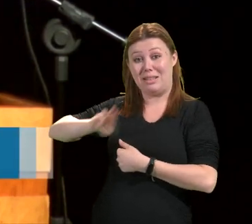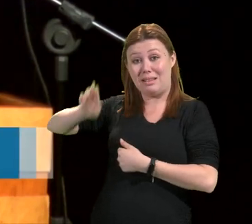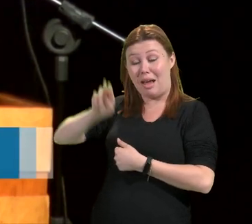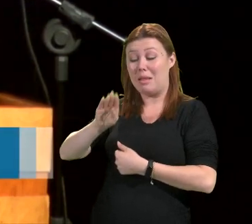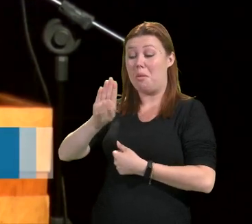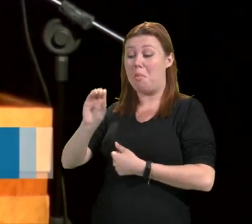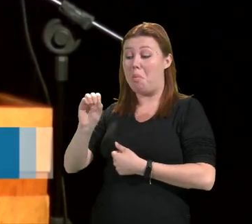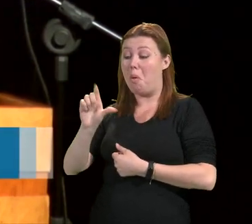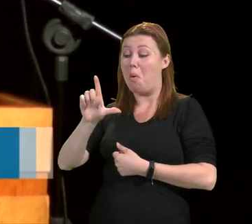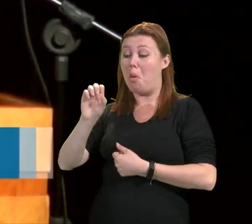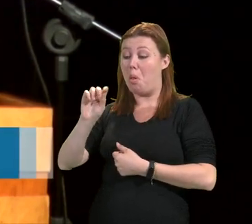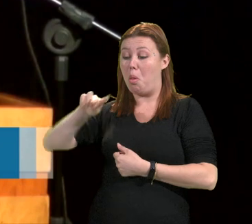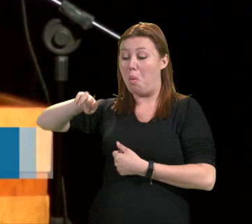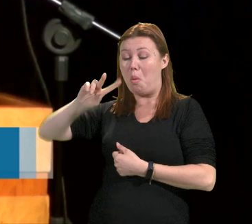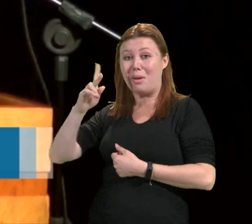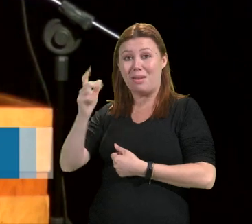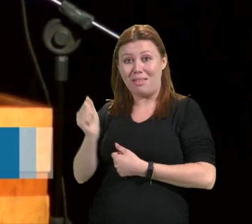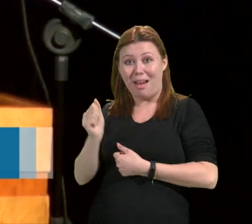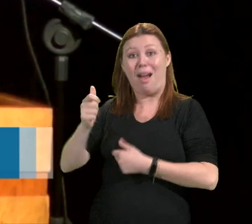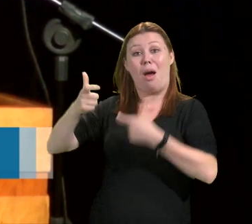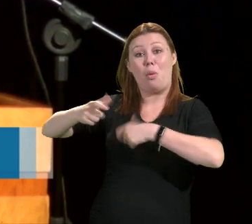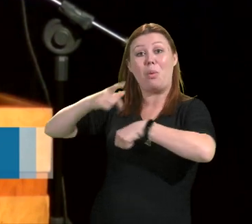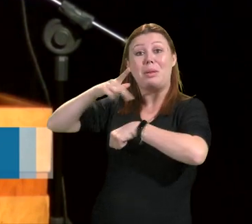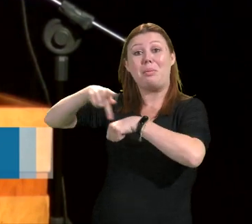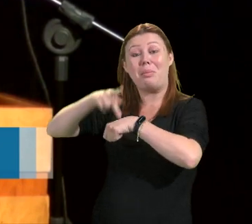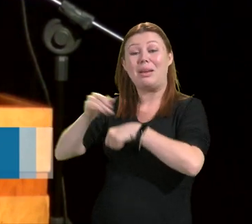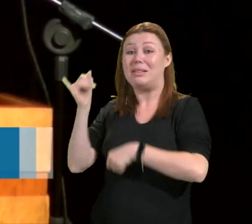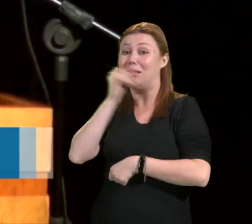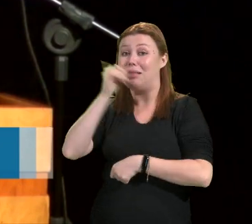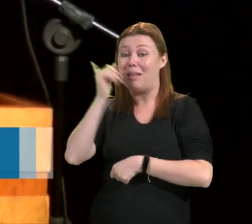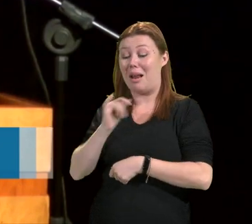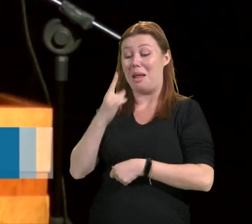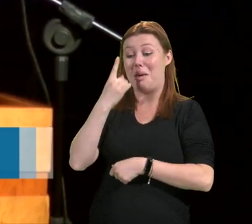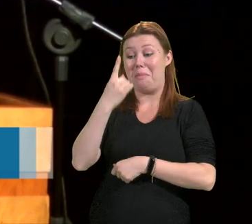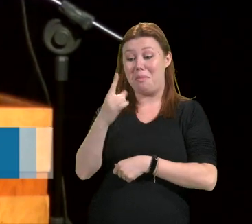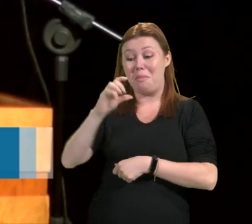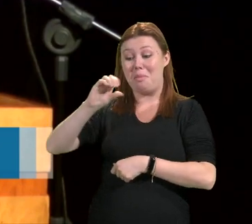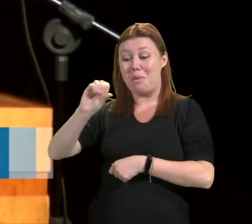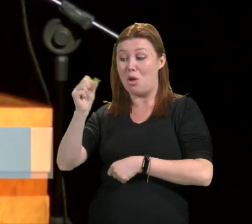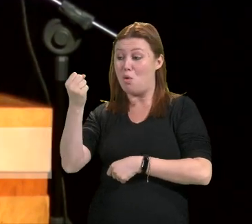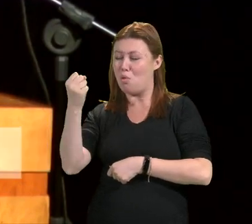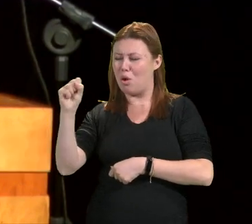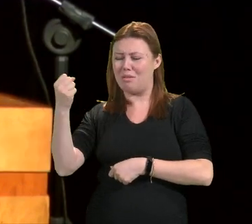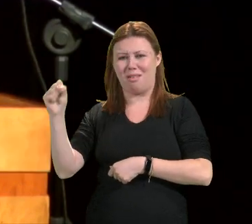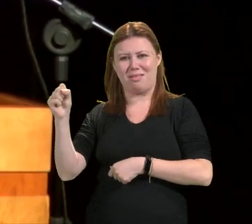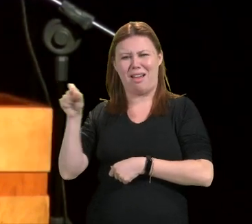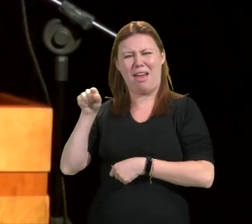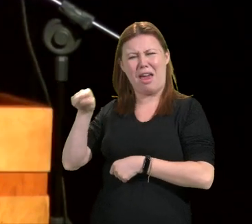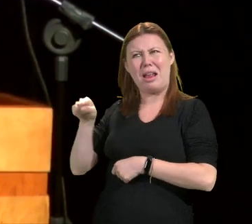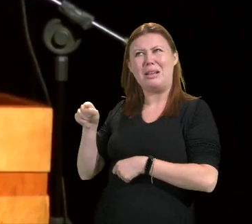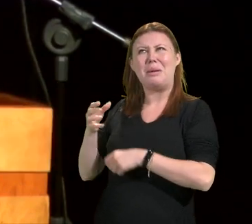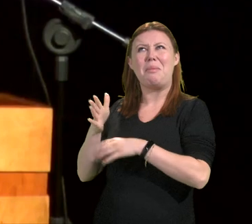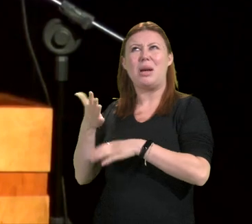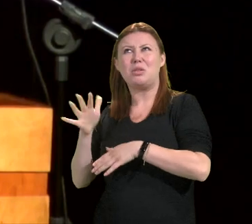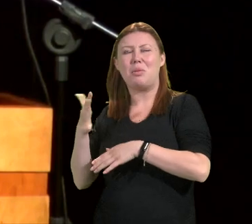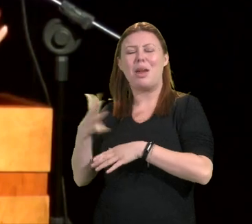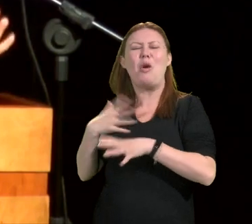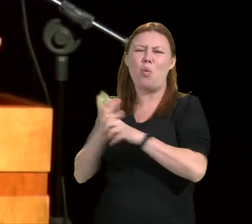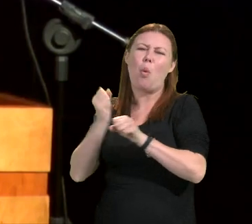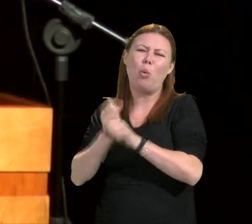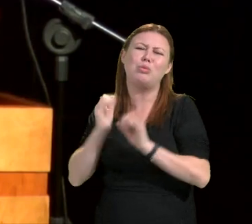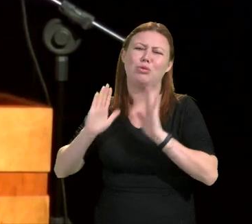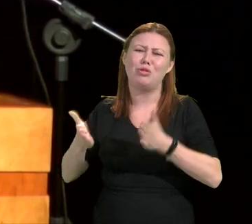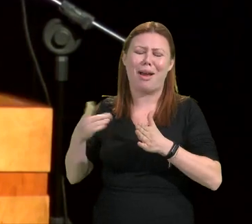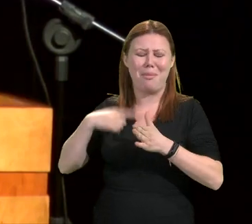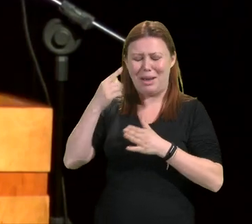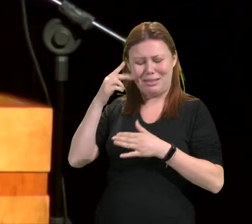Itália, que é de 1088. Portanto, ela tem só uns 800... Eu fiz a conta, mas não vou ficar